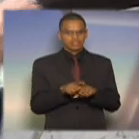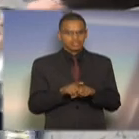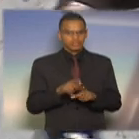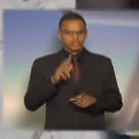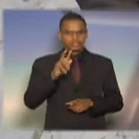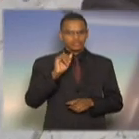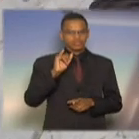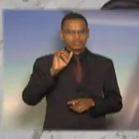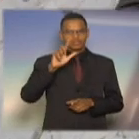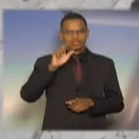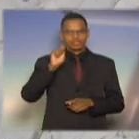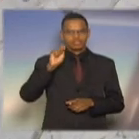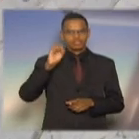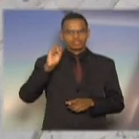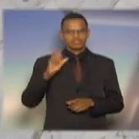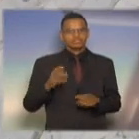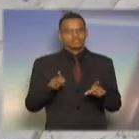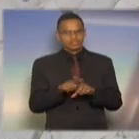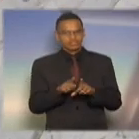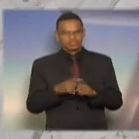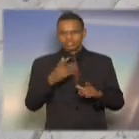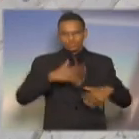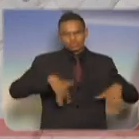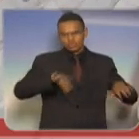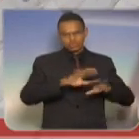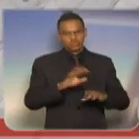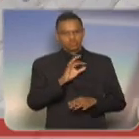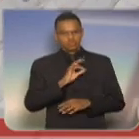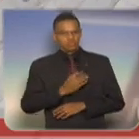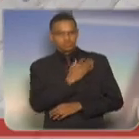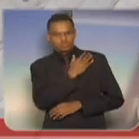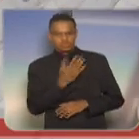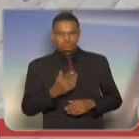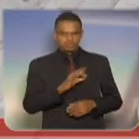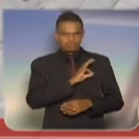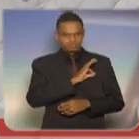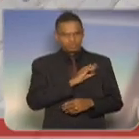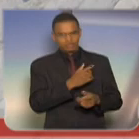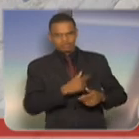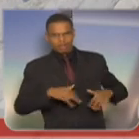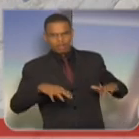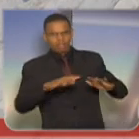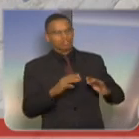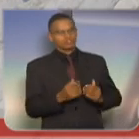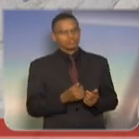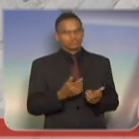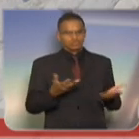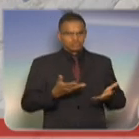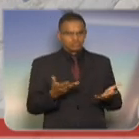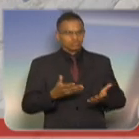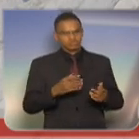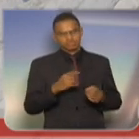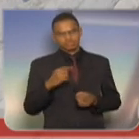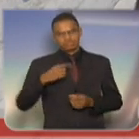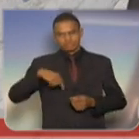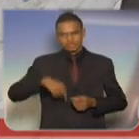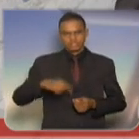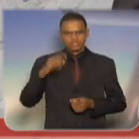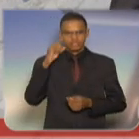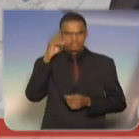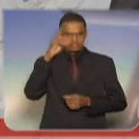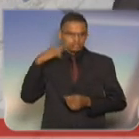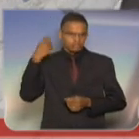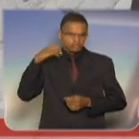Vilas Boas, comandante do Exército, a todos os oficiais de praças que nos fizeram a sua homenagem, como deputados hoje nessa Casa. Muito obrigado a todos,